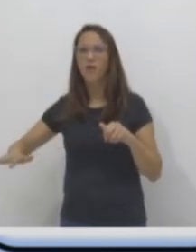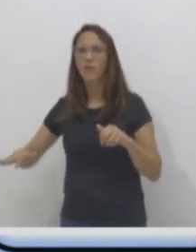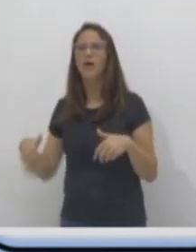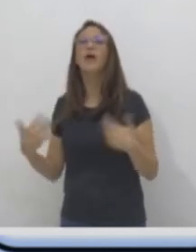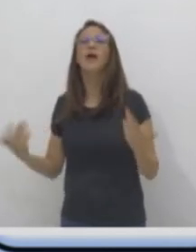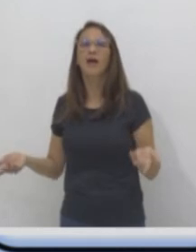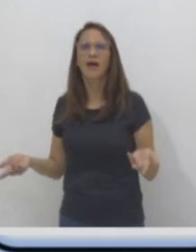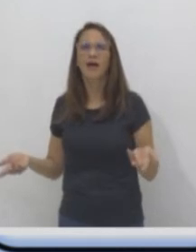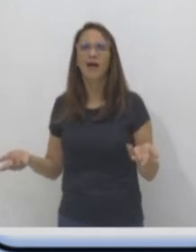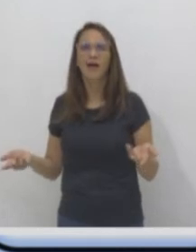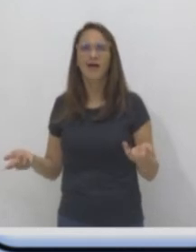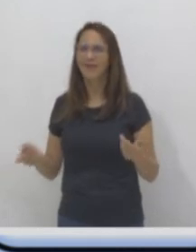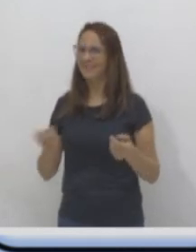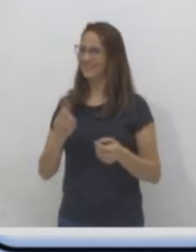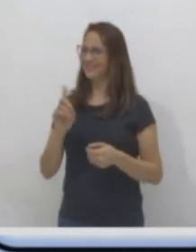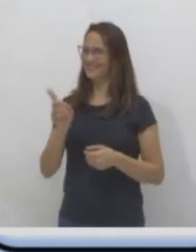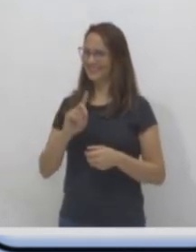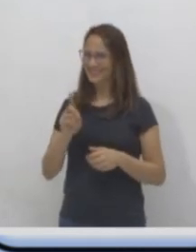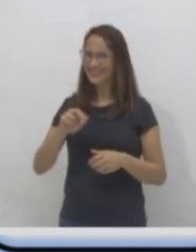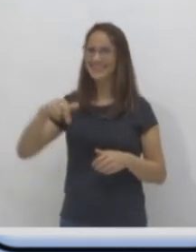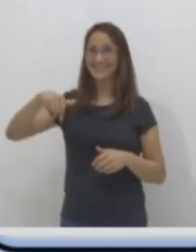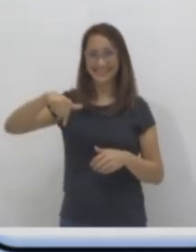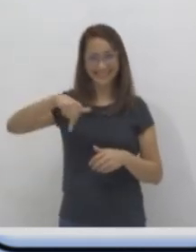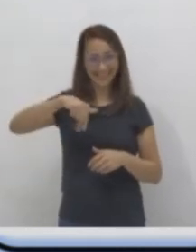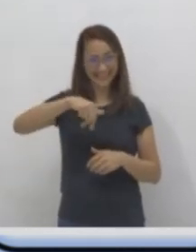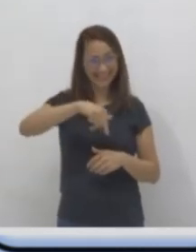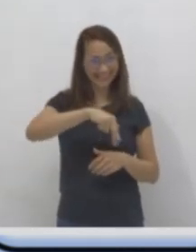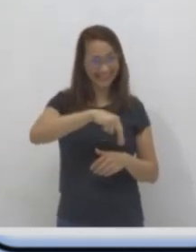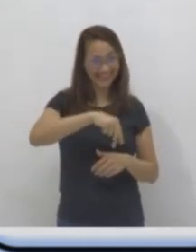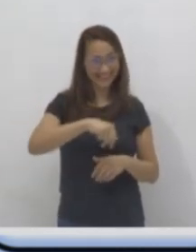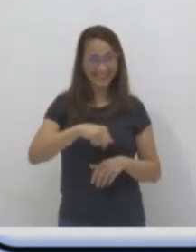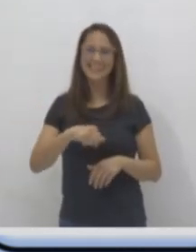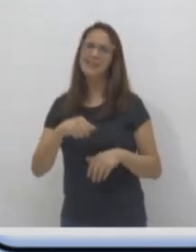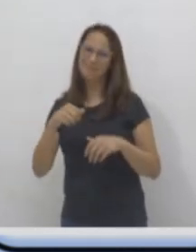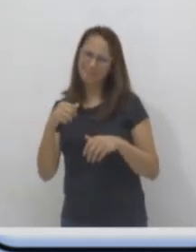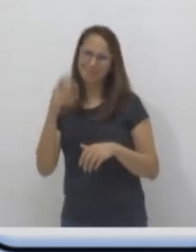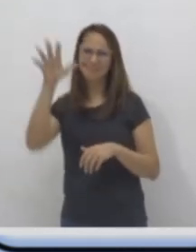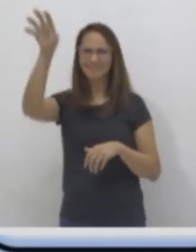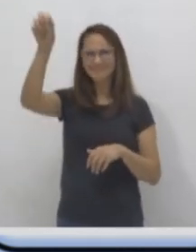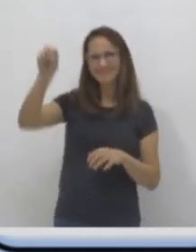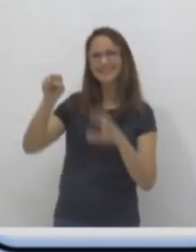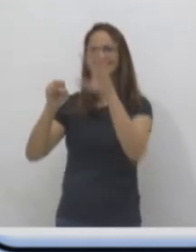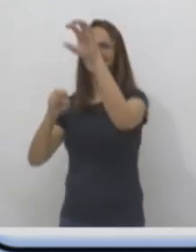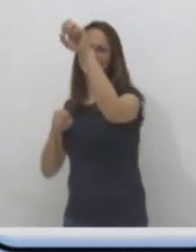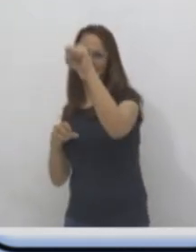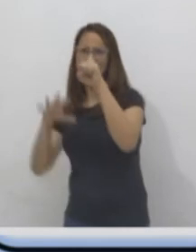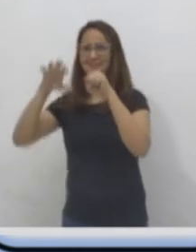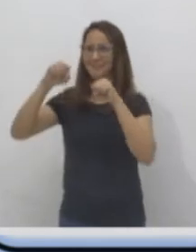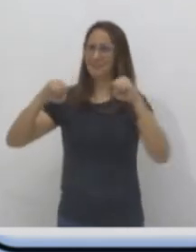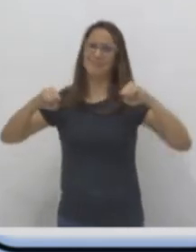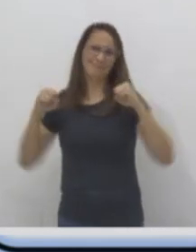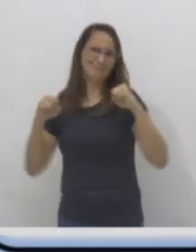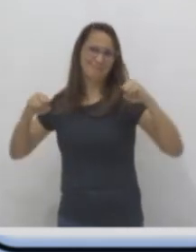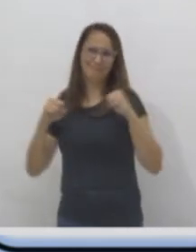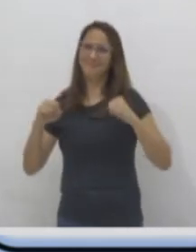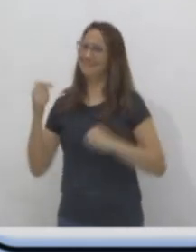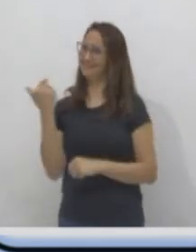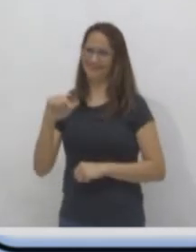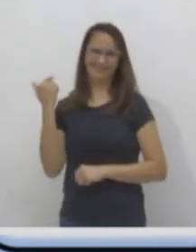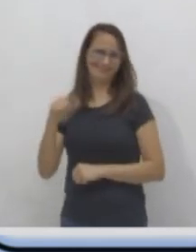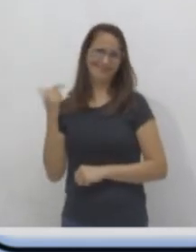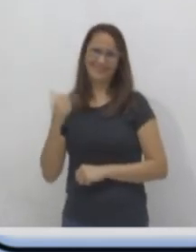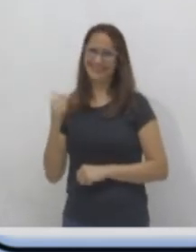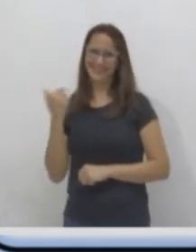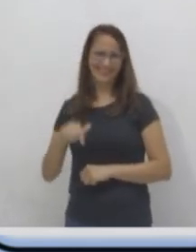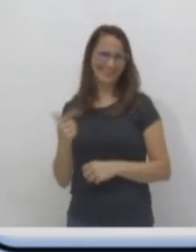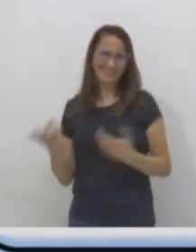pela terra. Ele fica lá pela árvore de galho em galho, mas ele não tem asa para voar. Então, ele